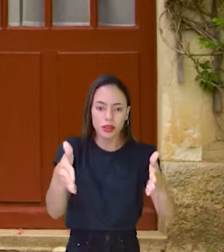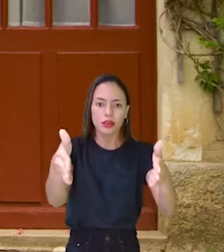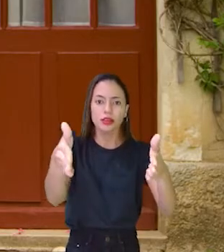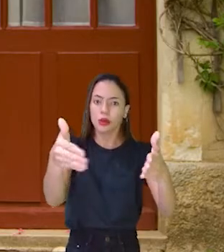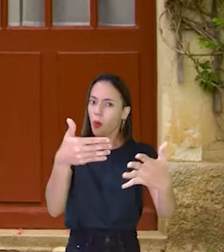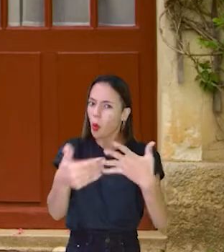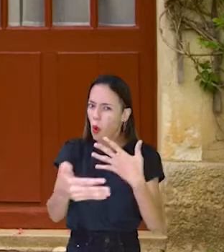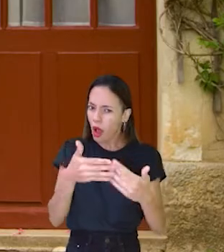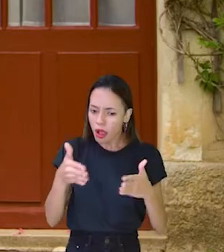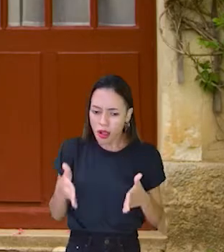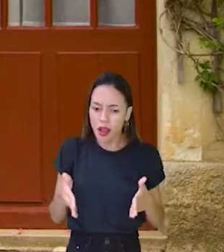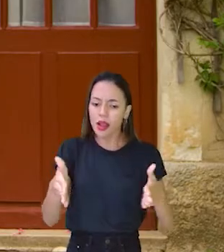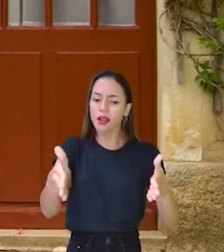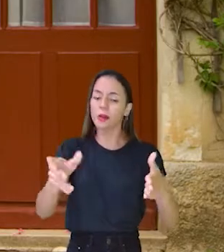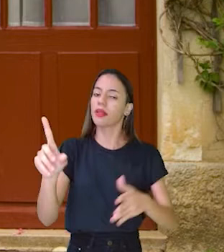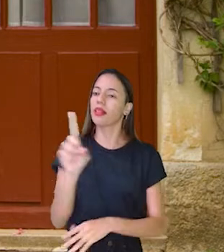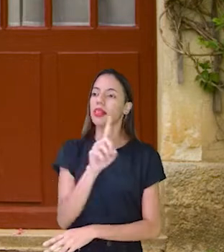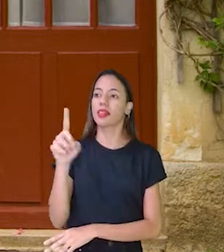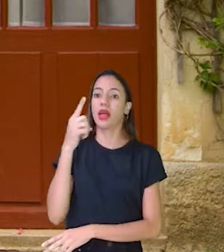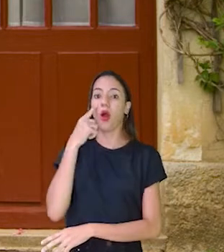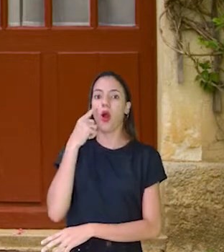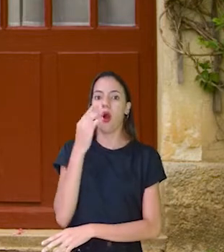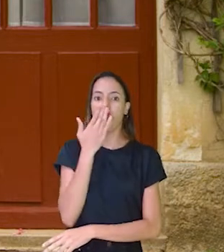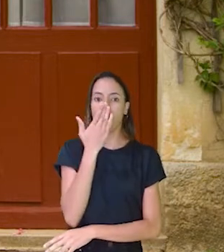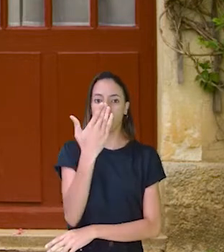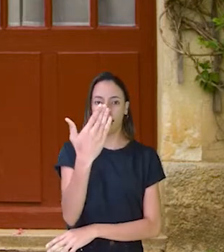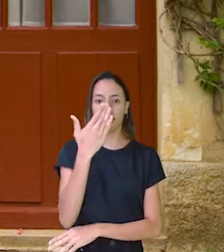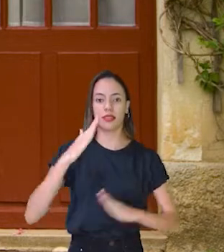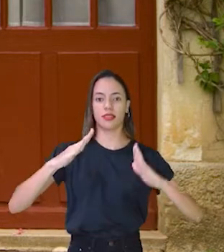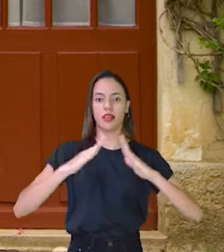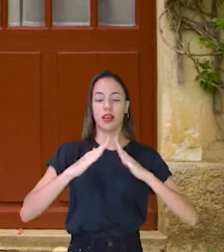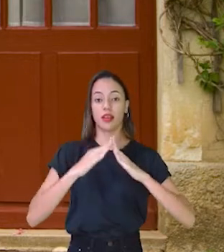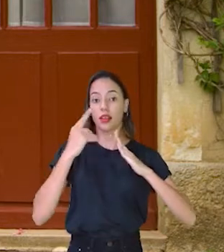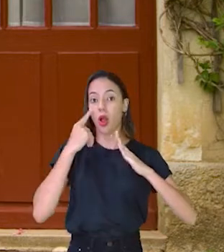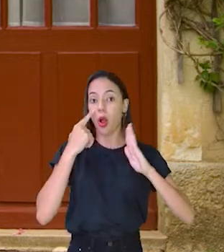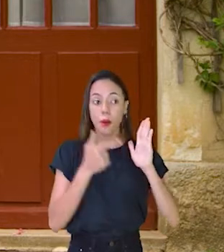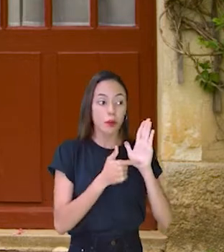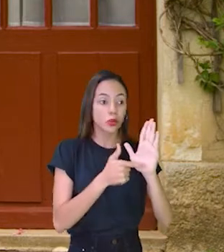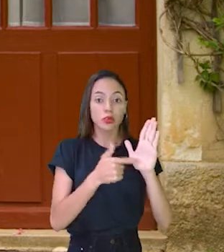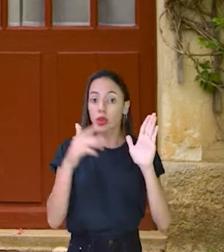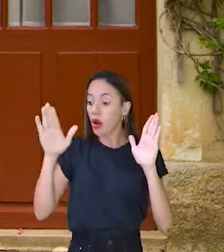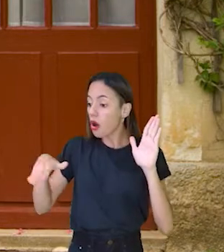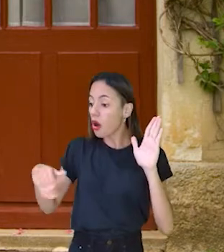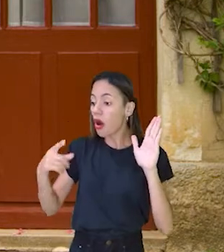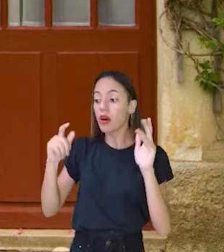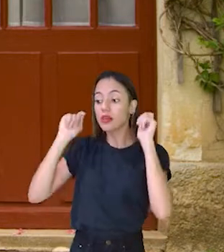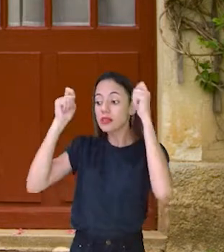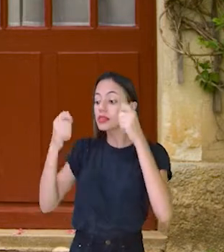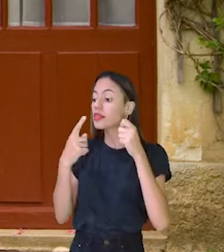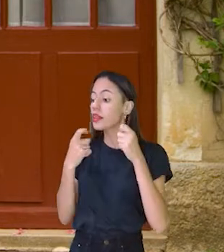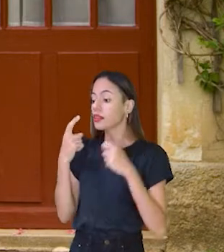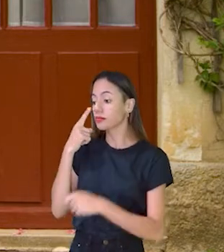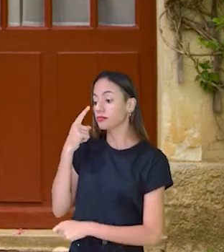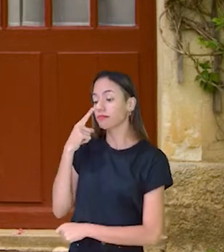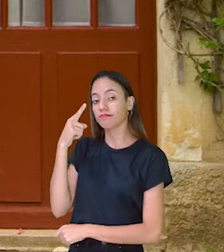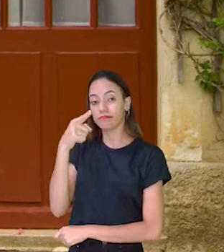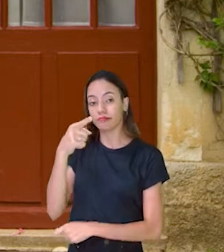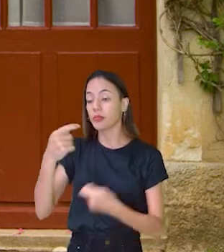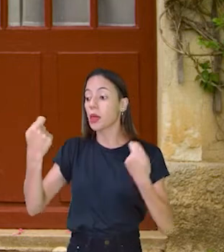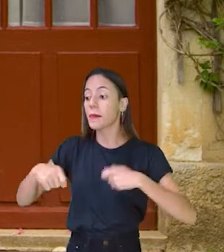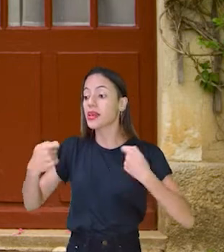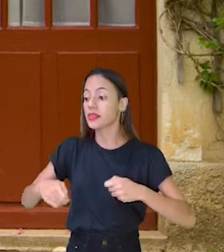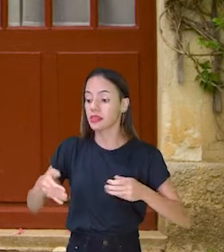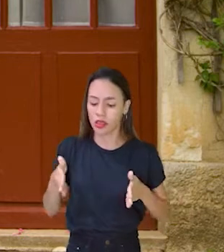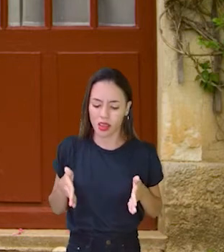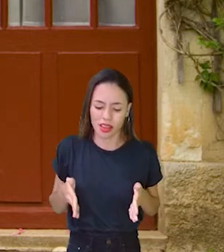qualquer caminho. Elas chegaram na frente da casa lá e ela mostrou, chapeuzinho, você precisa ir pelo